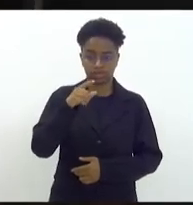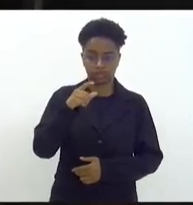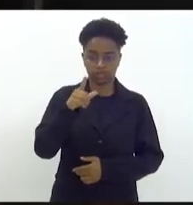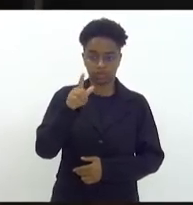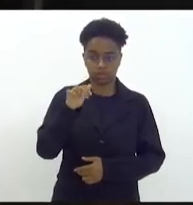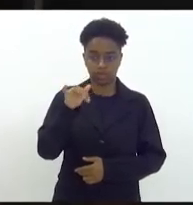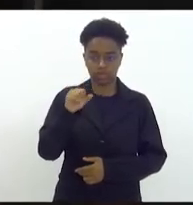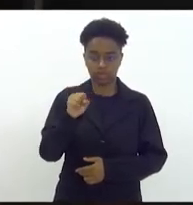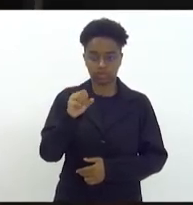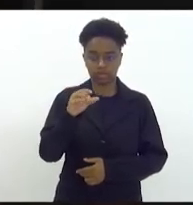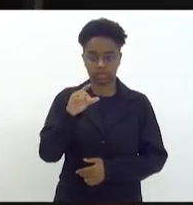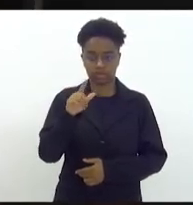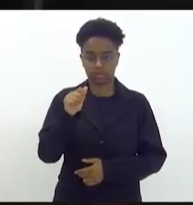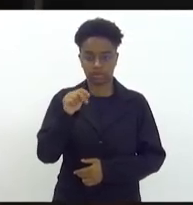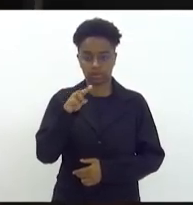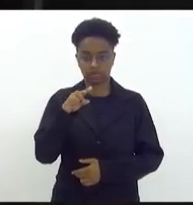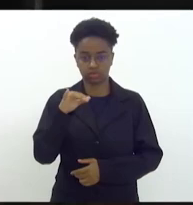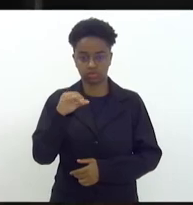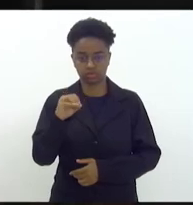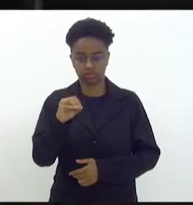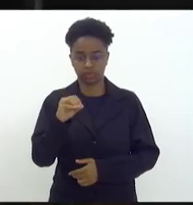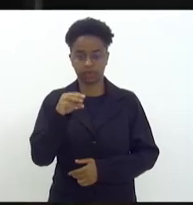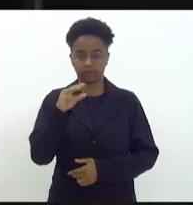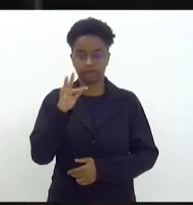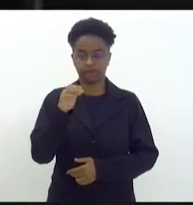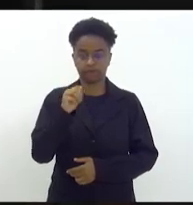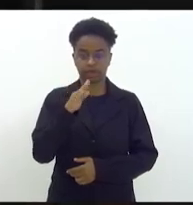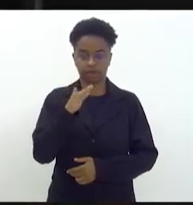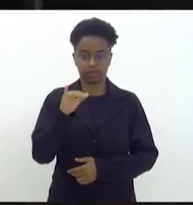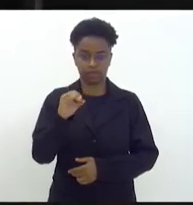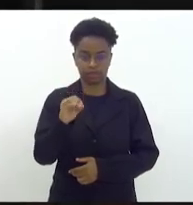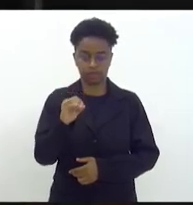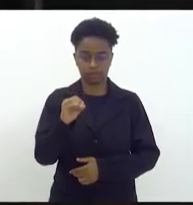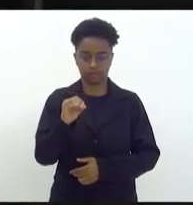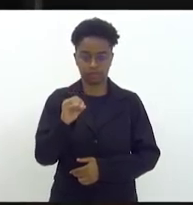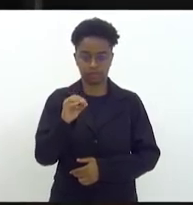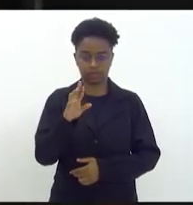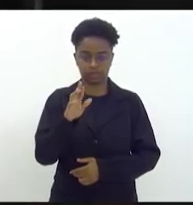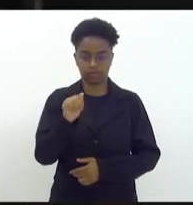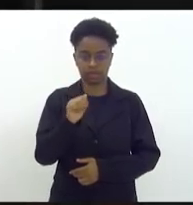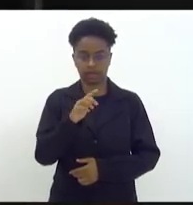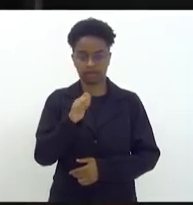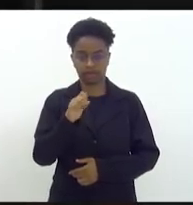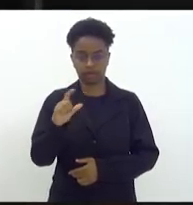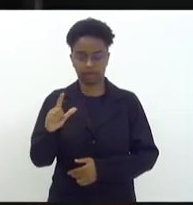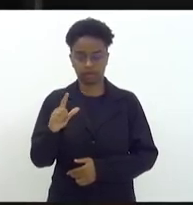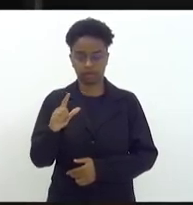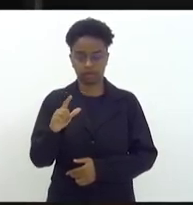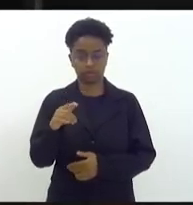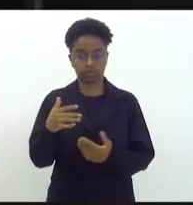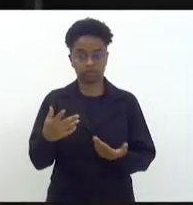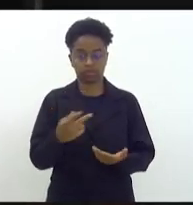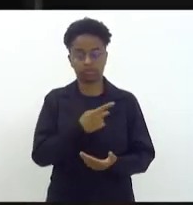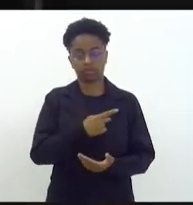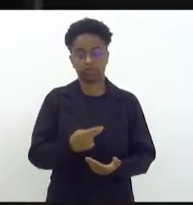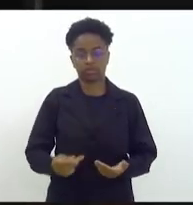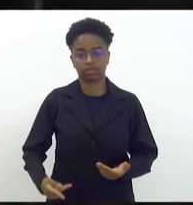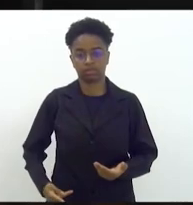Ribeiro, deputado Fábio Silva, deputado Rafael Nobre, a presidência